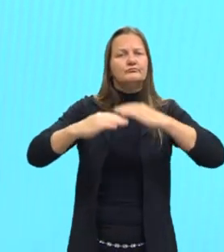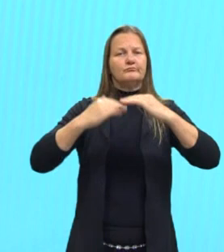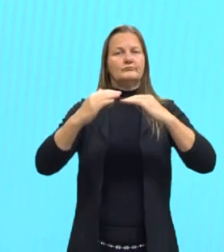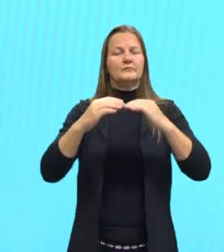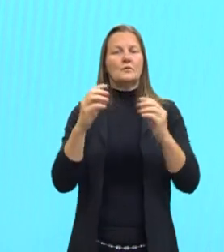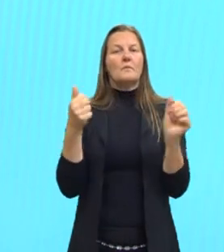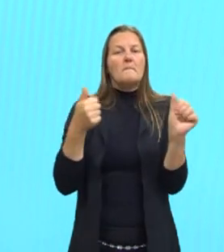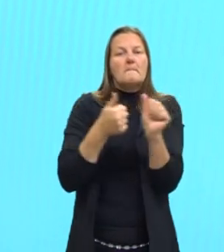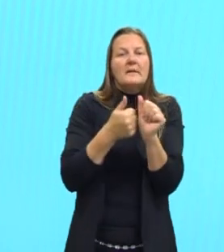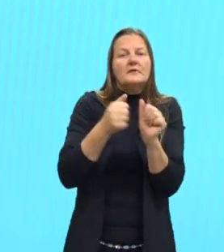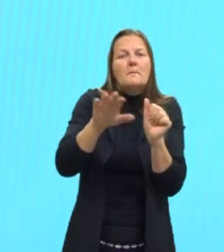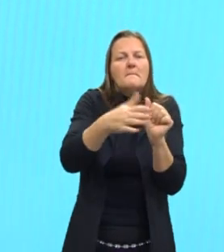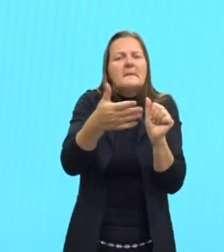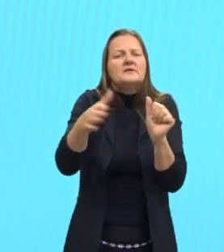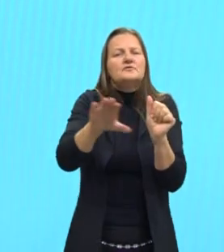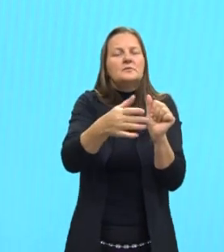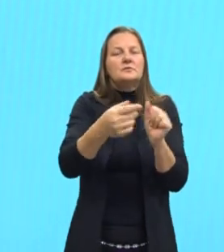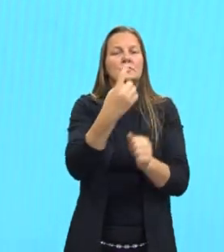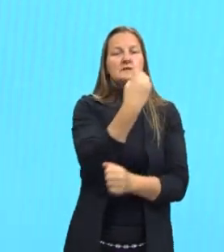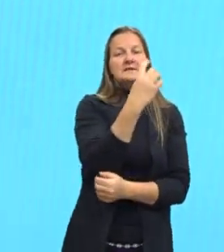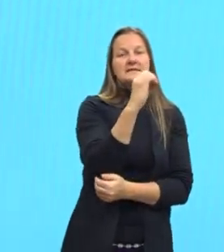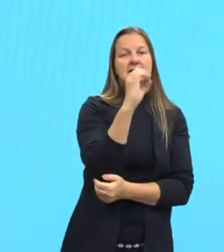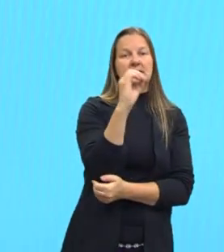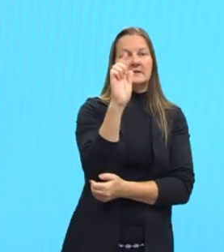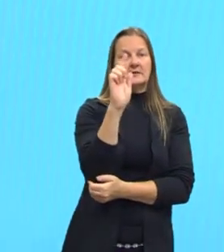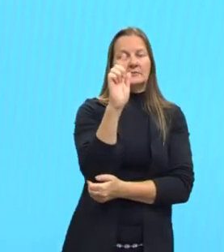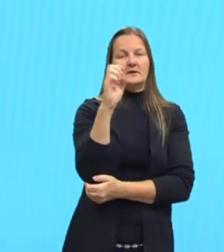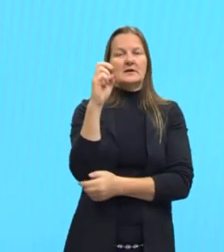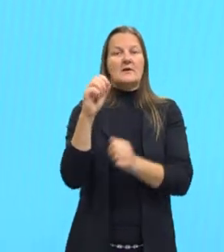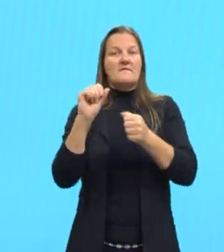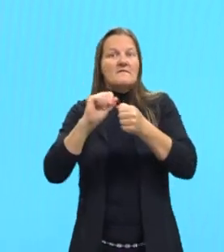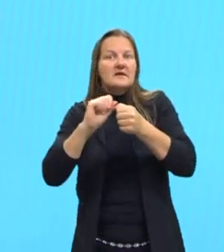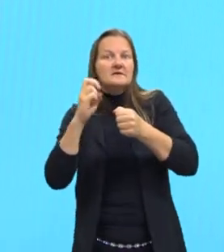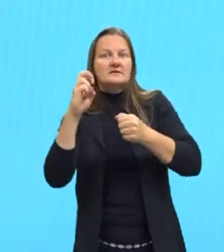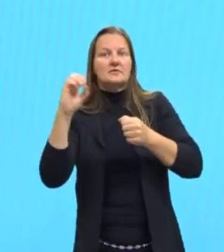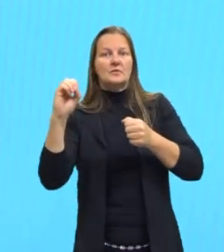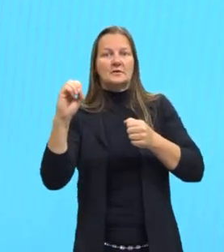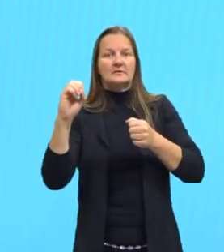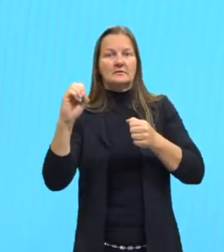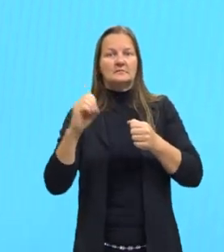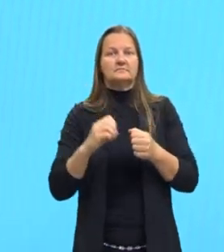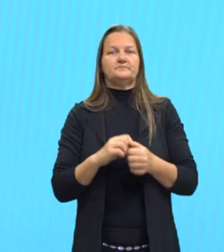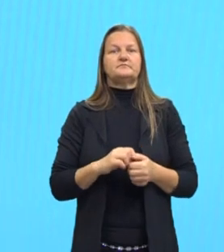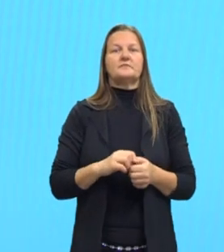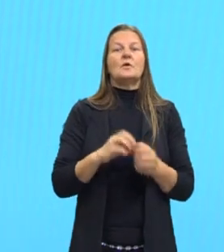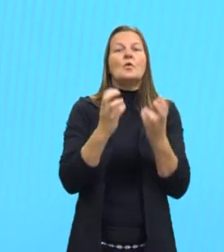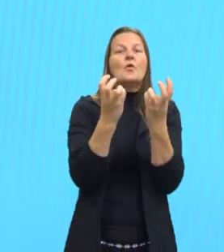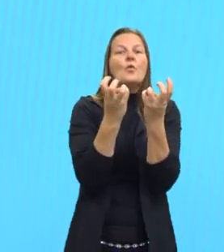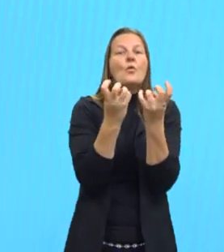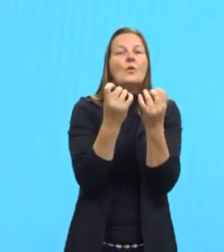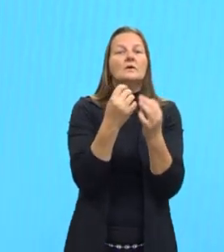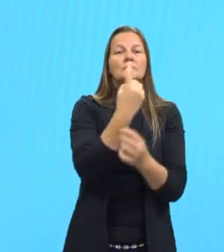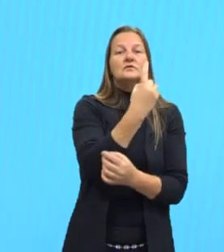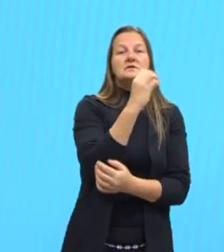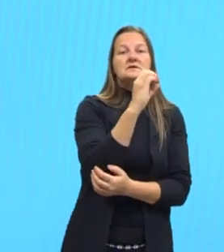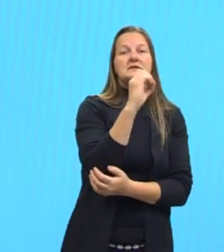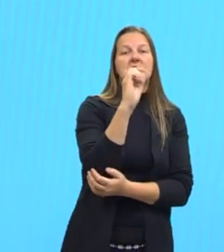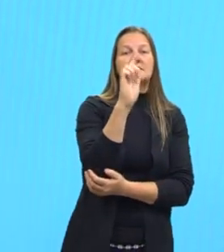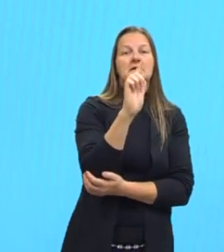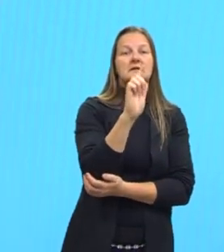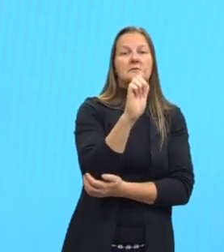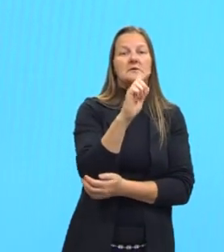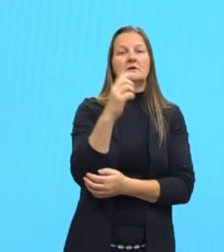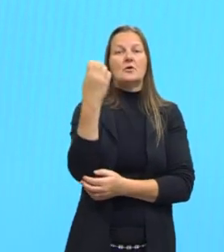de... Então, se 100 gramas eu produzo 50, sendo 100%, em 100 gramas tendo